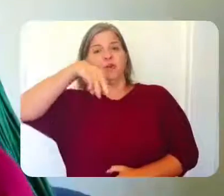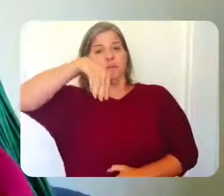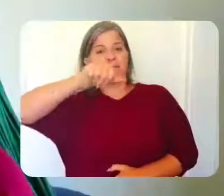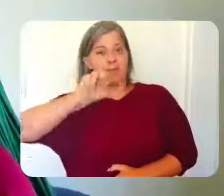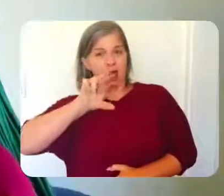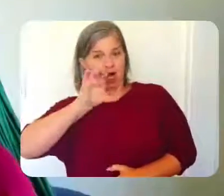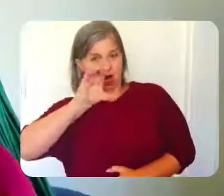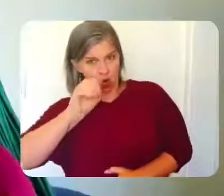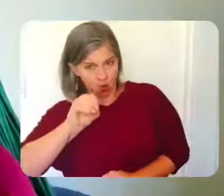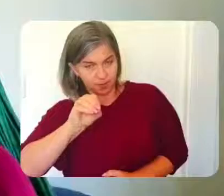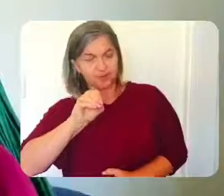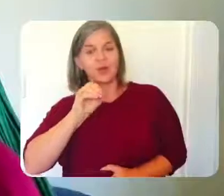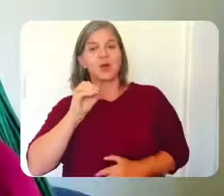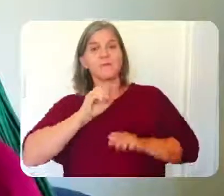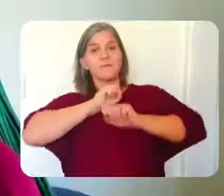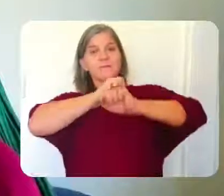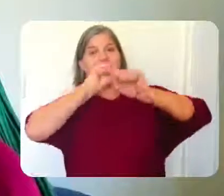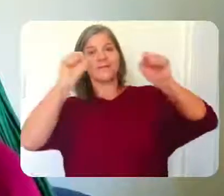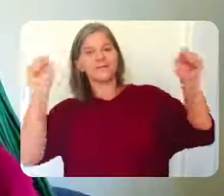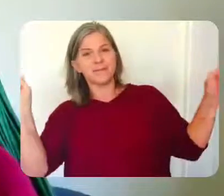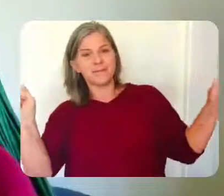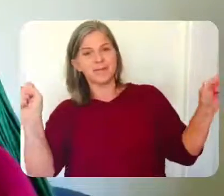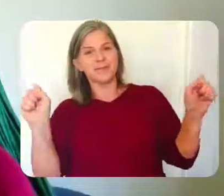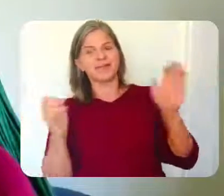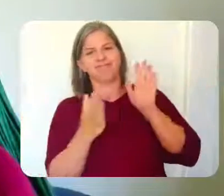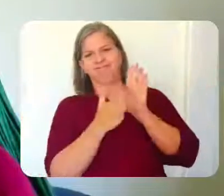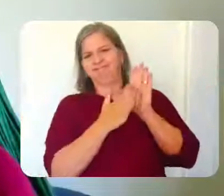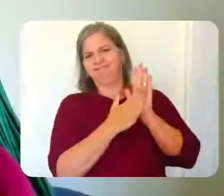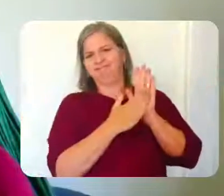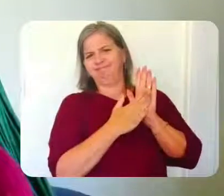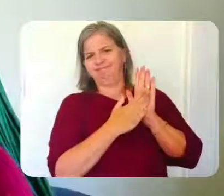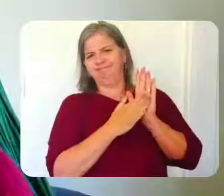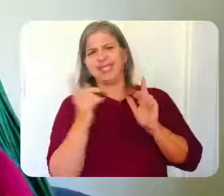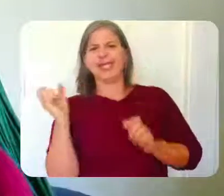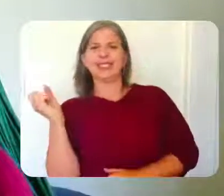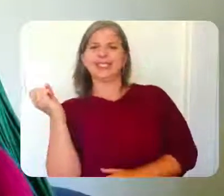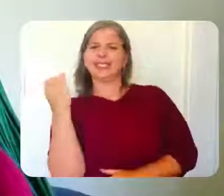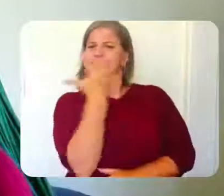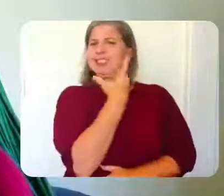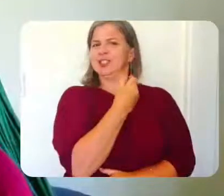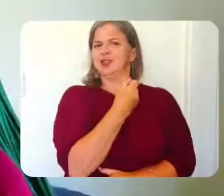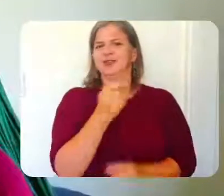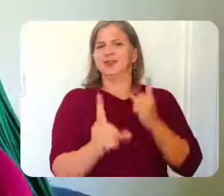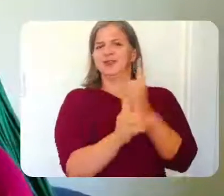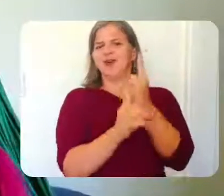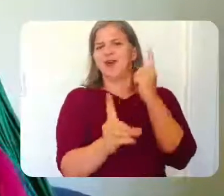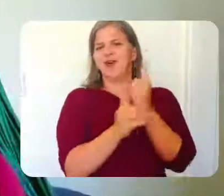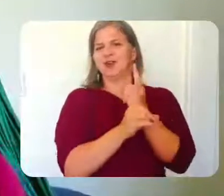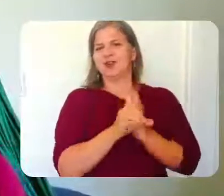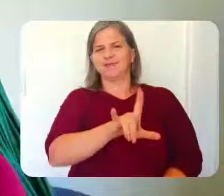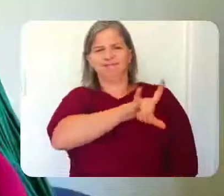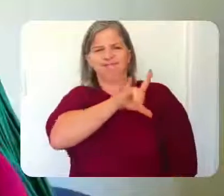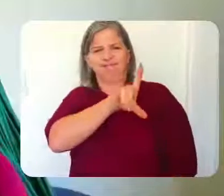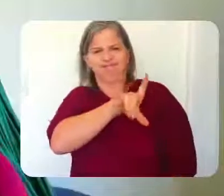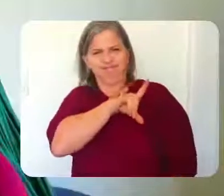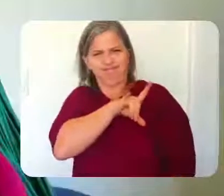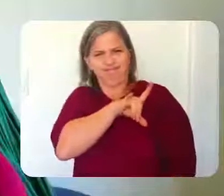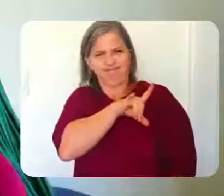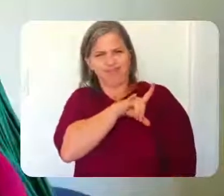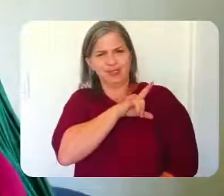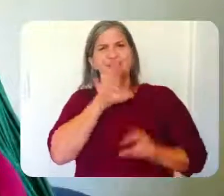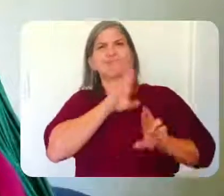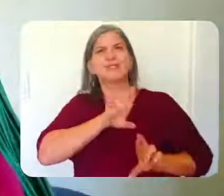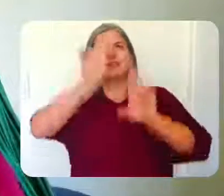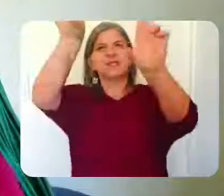manhã que promete um lindo encontro, uma força amorosa e um esperançar freiriano que nos